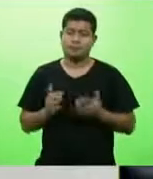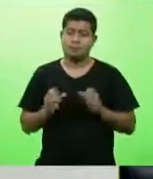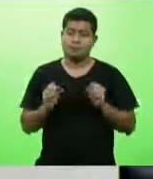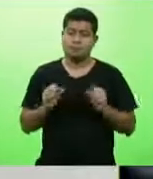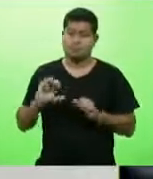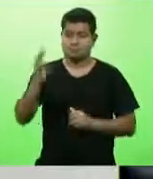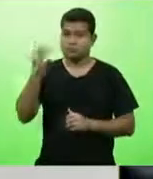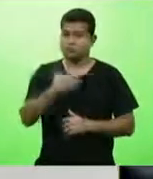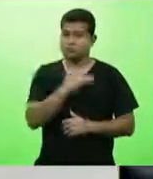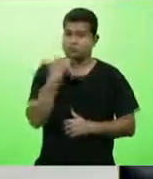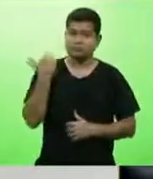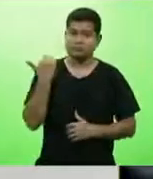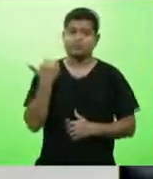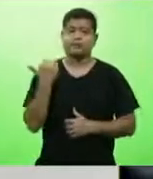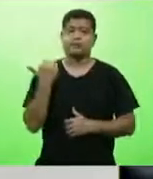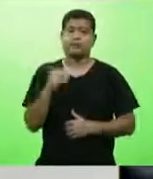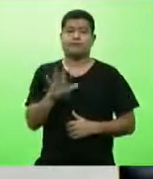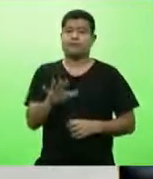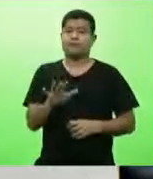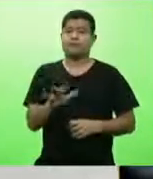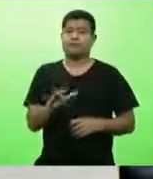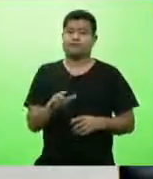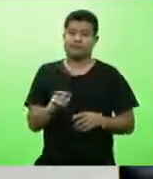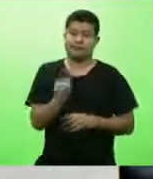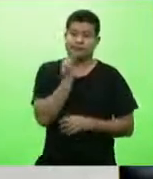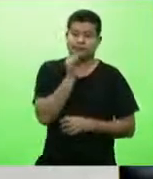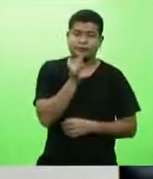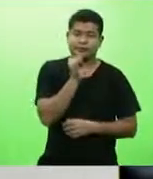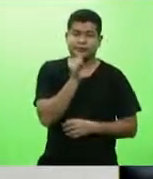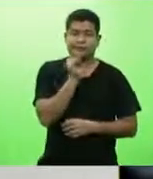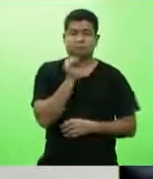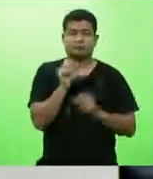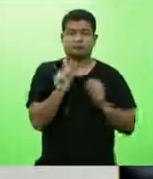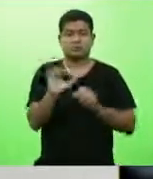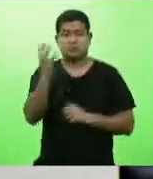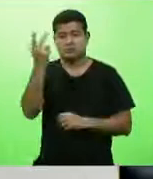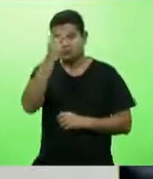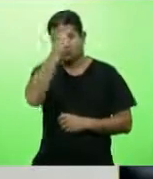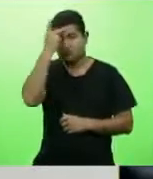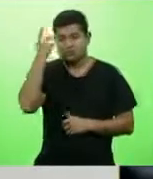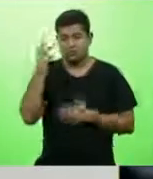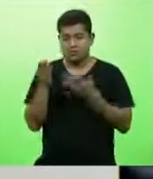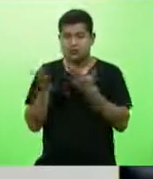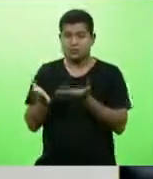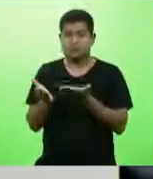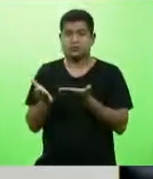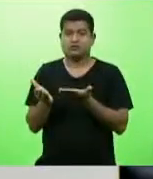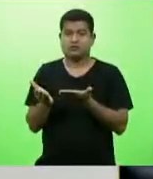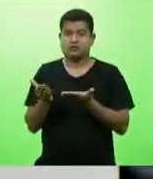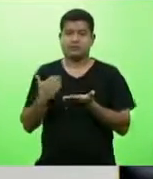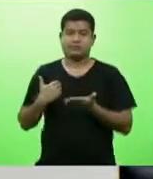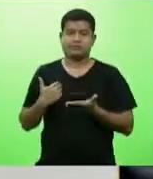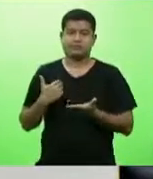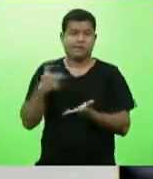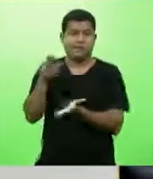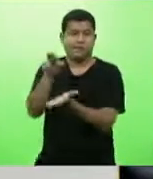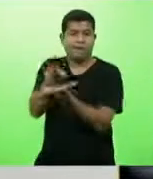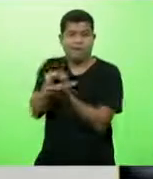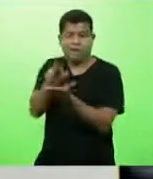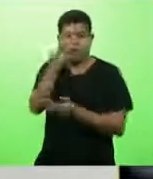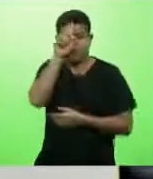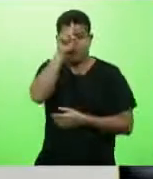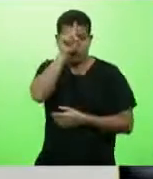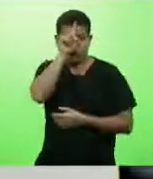mas o fato de deixar a pessoa muitas vezes hospitalizada e com